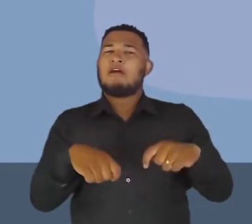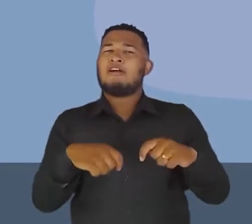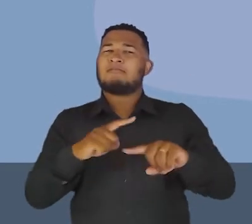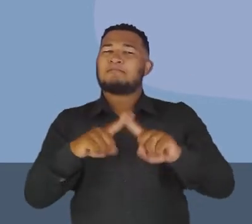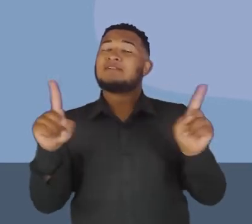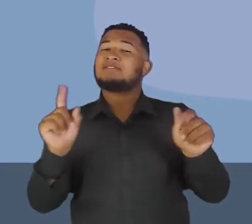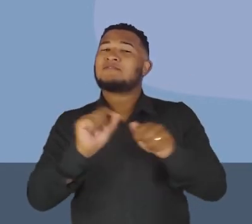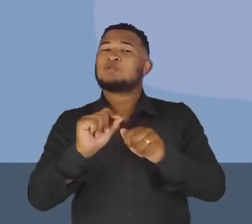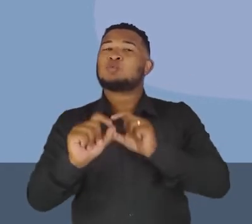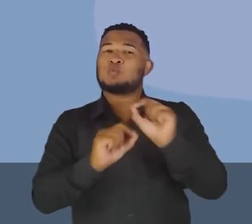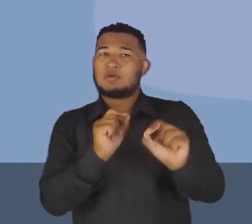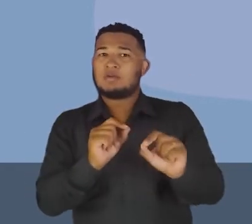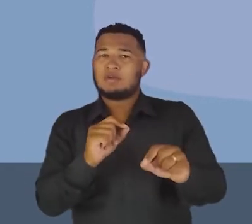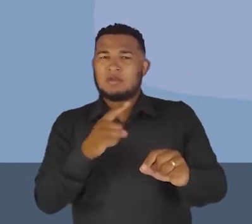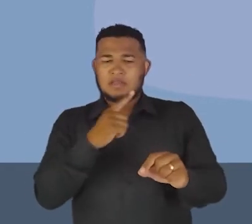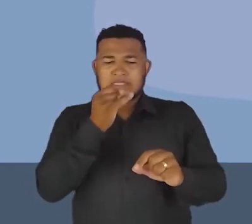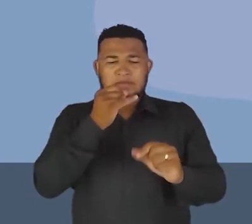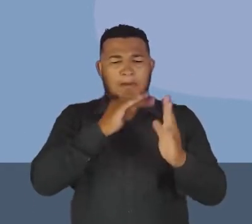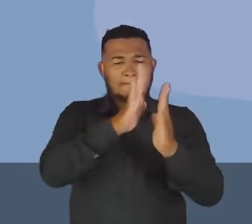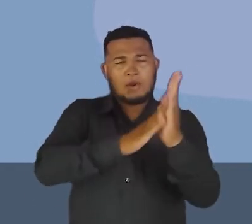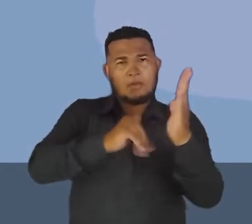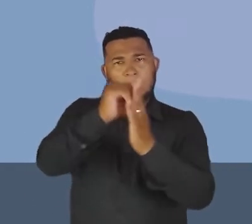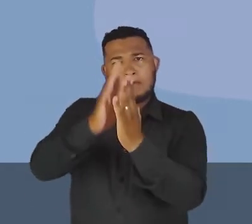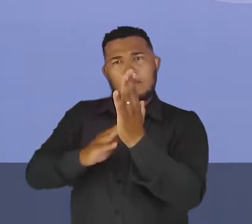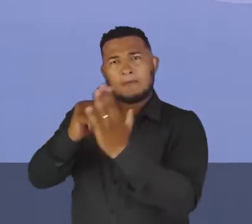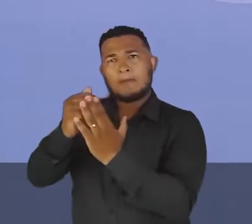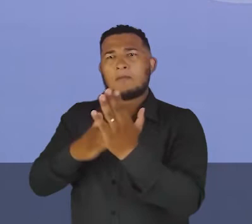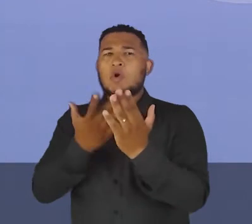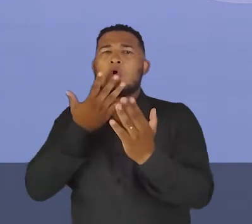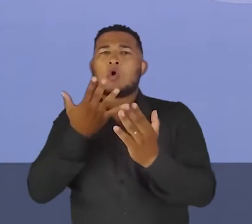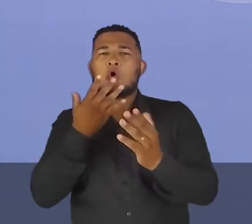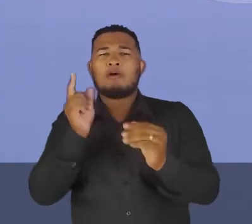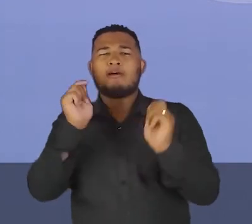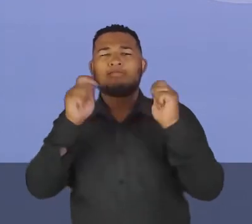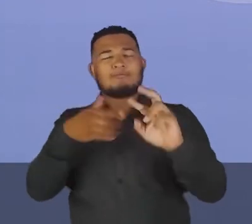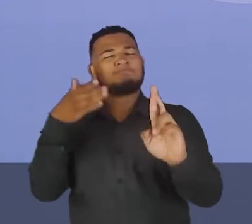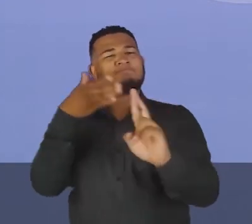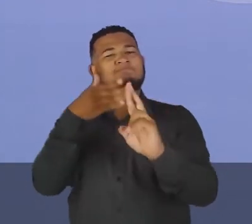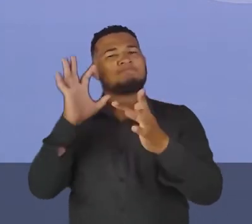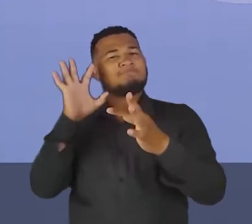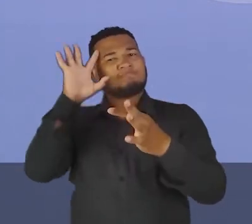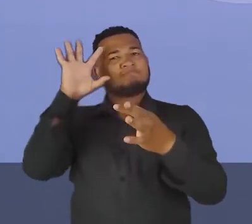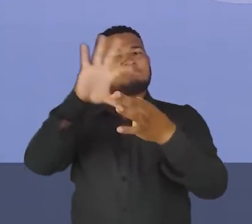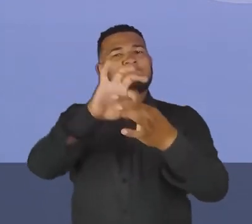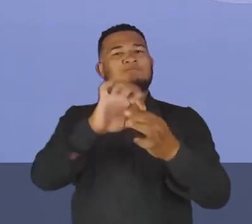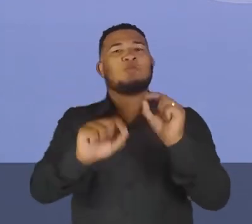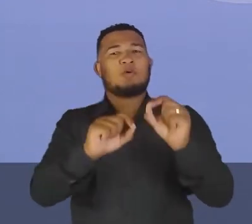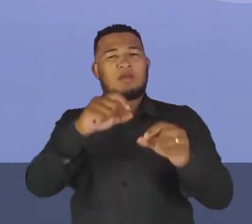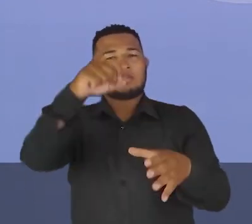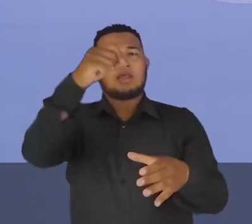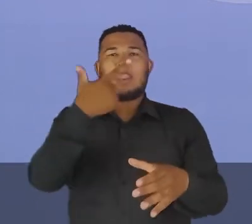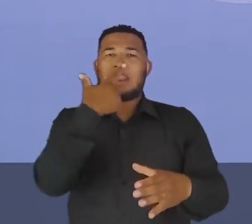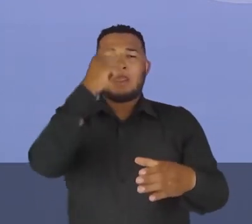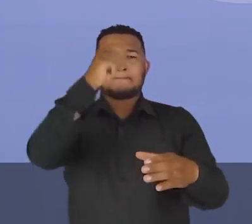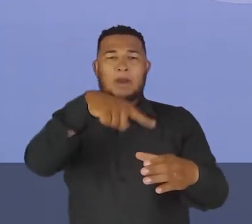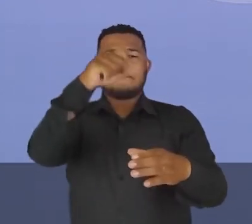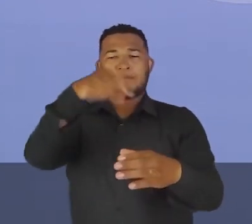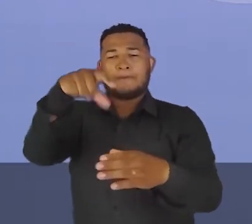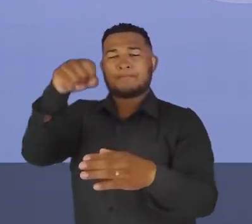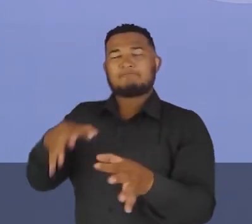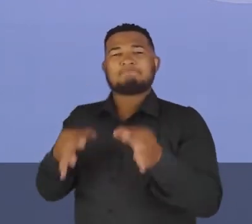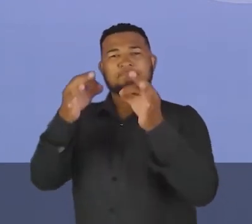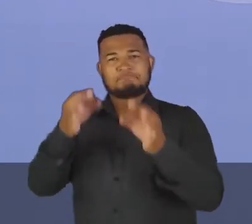imagem, né? Eles pintaram os baldezinhos ali, né? Com cores que fazem referência ali à coleta seletiva. Então, dessa forma, né?